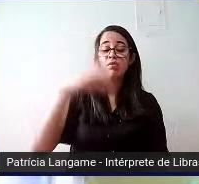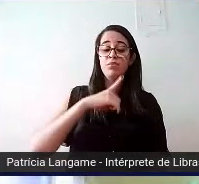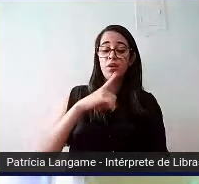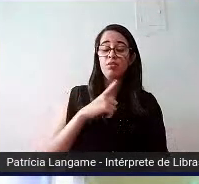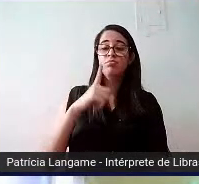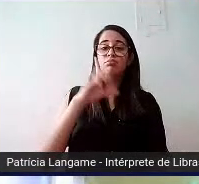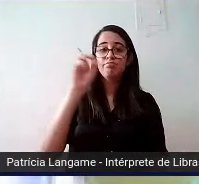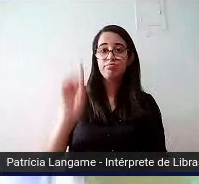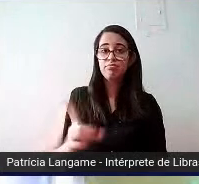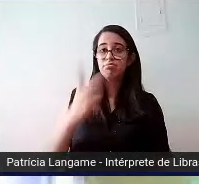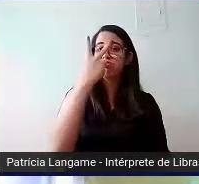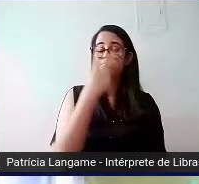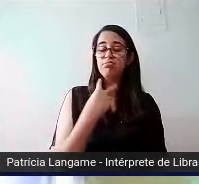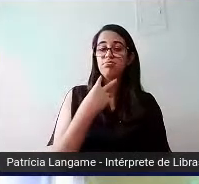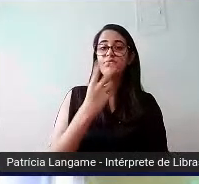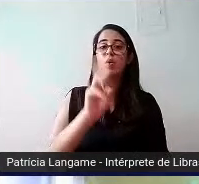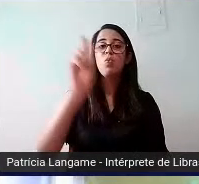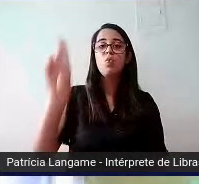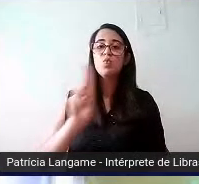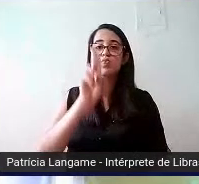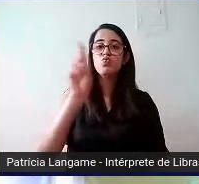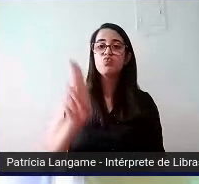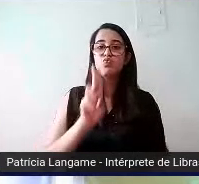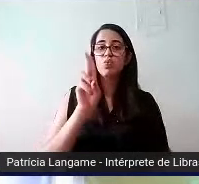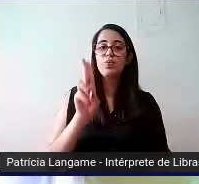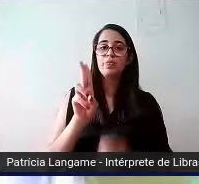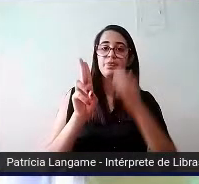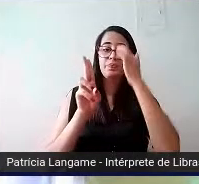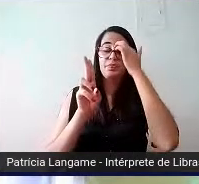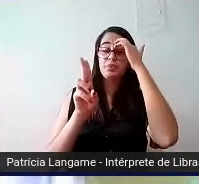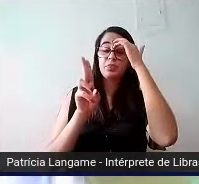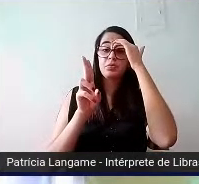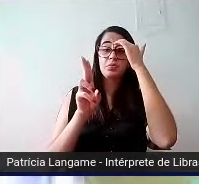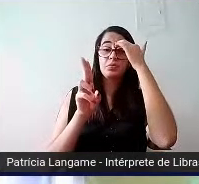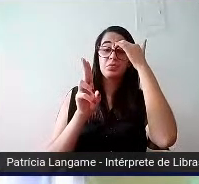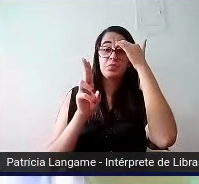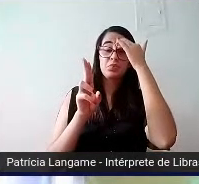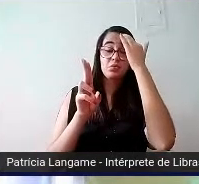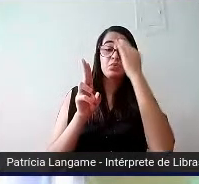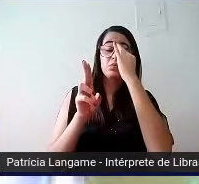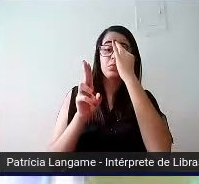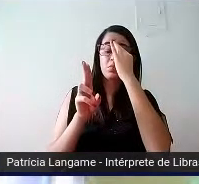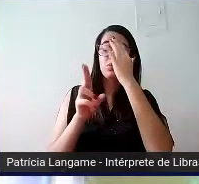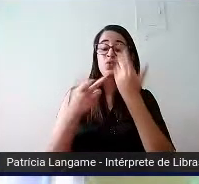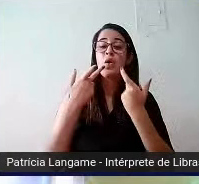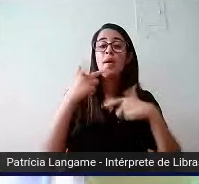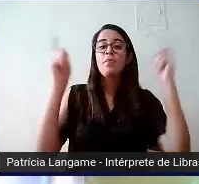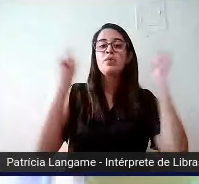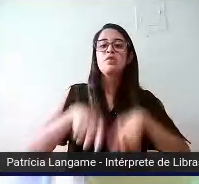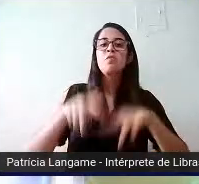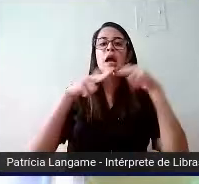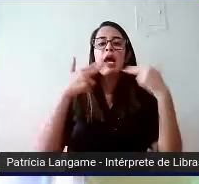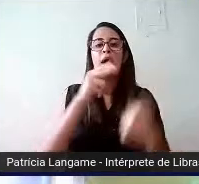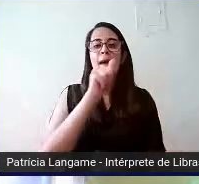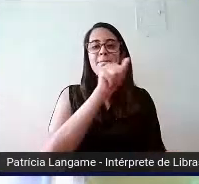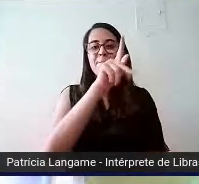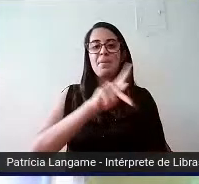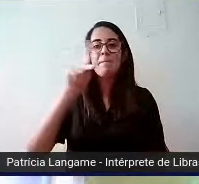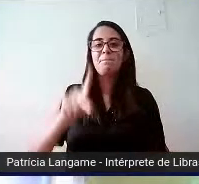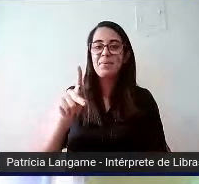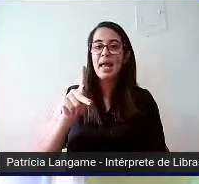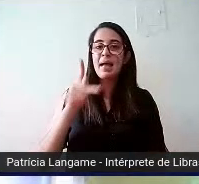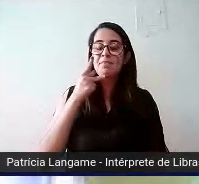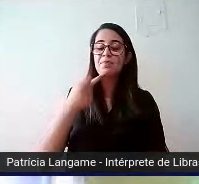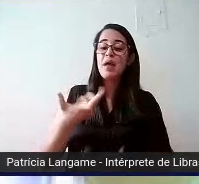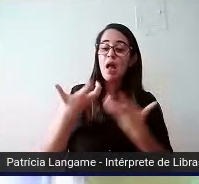visual, o uso desses aparelhos só é possível por causa de aplicativos, de softwares que buscam justamente